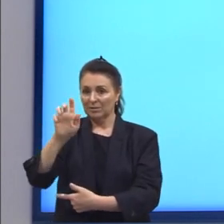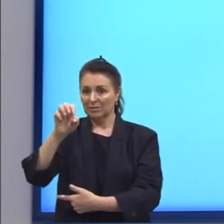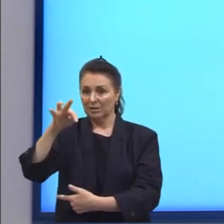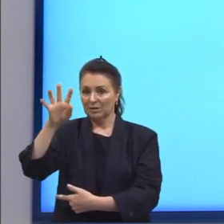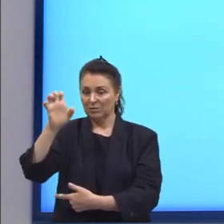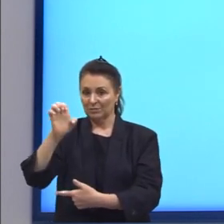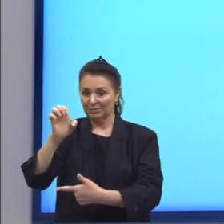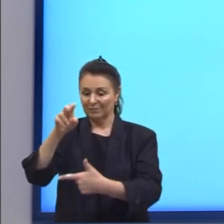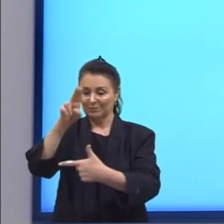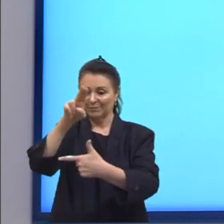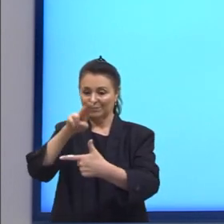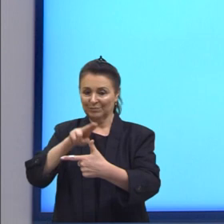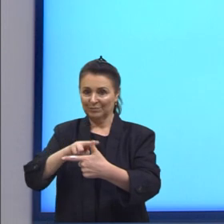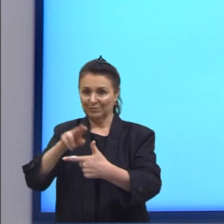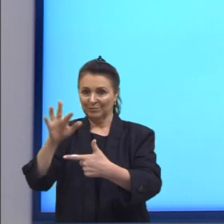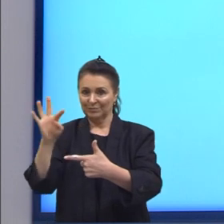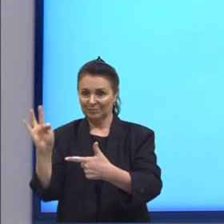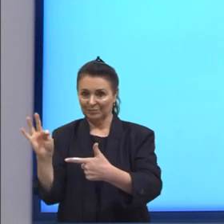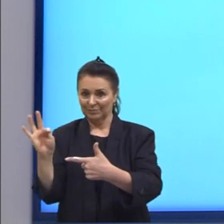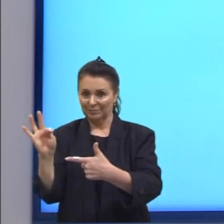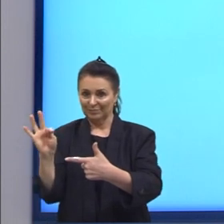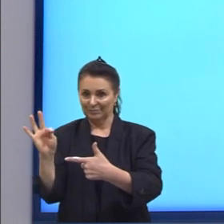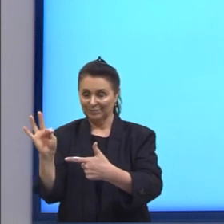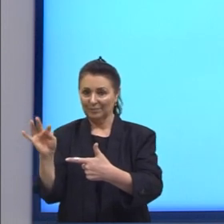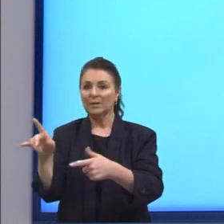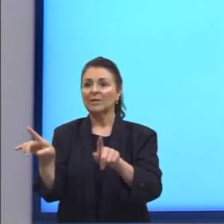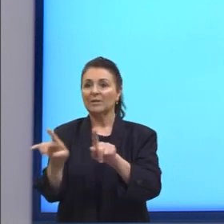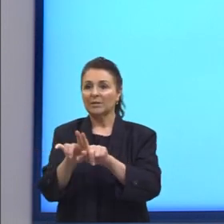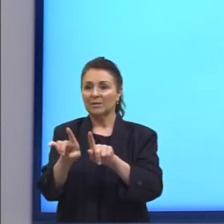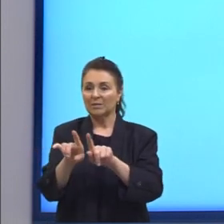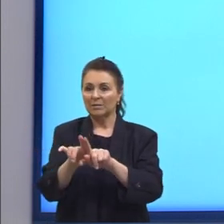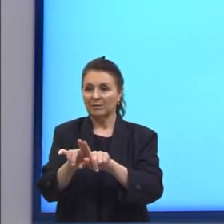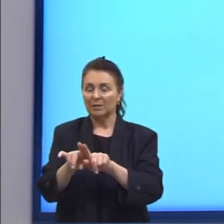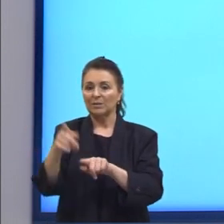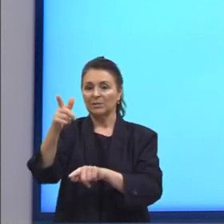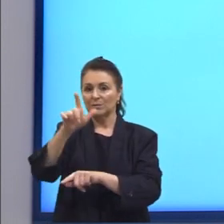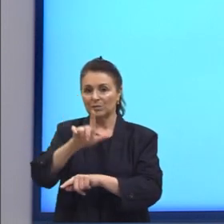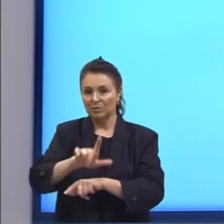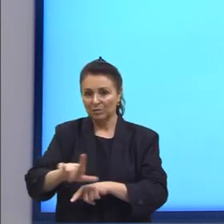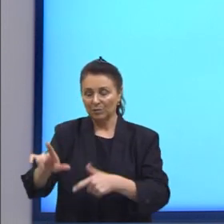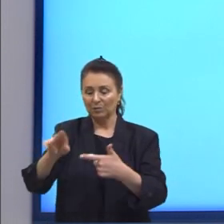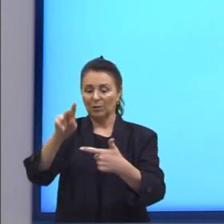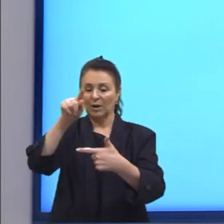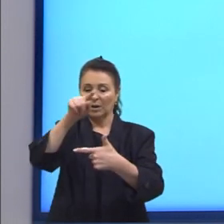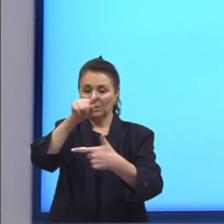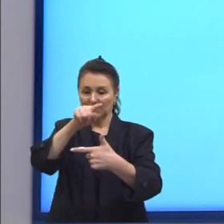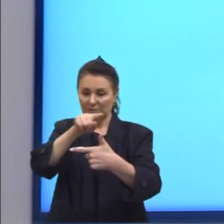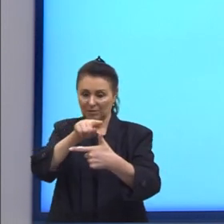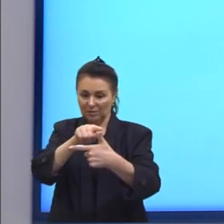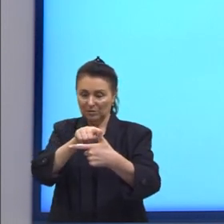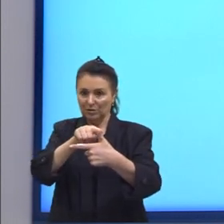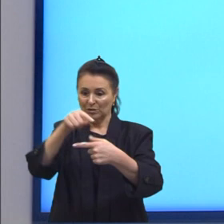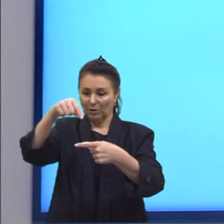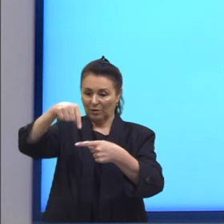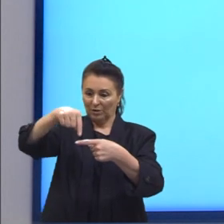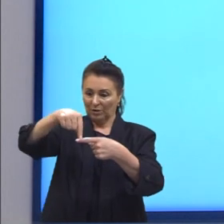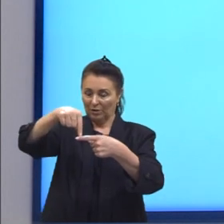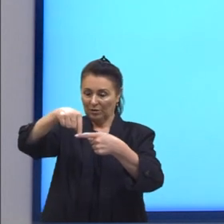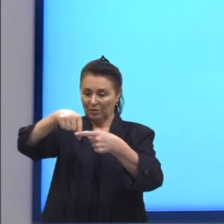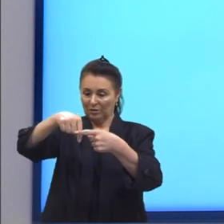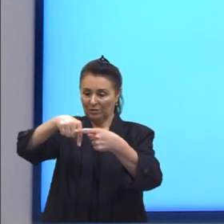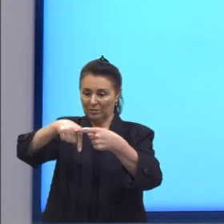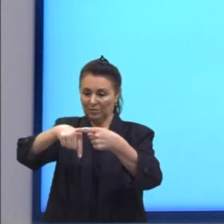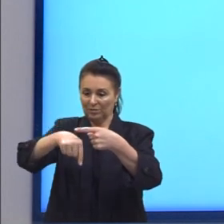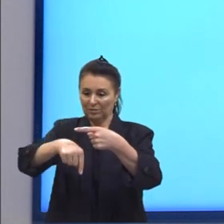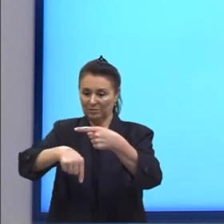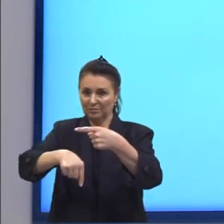Novamente, no ponto P, nós conseguimos determinar também a tangente prolongando o segmento de reta que vai do